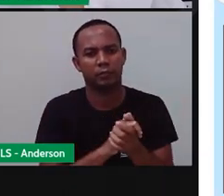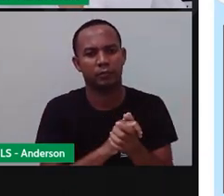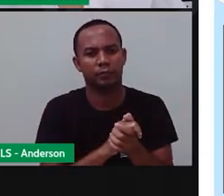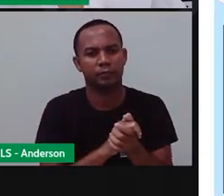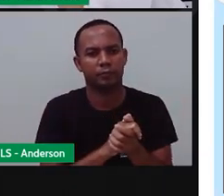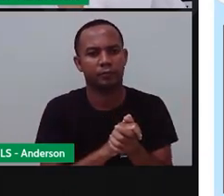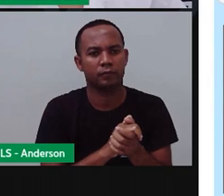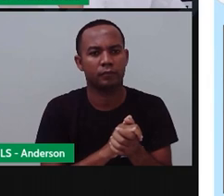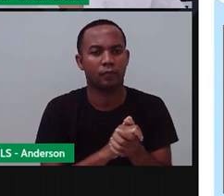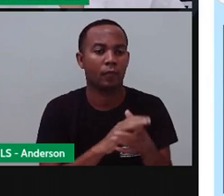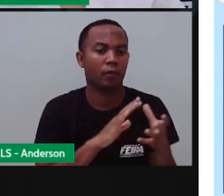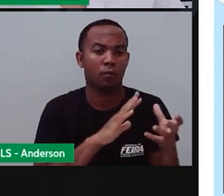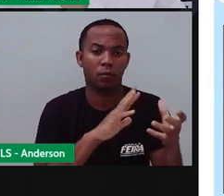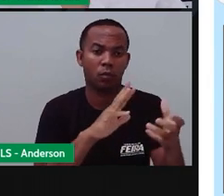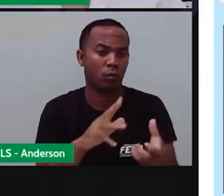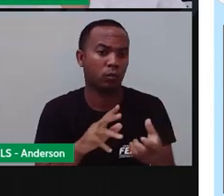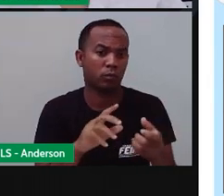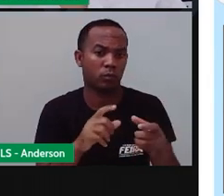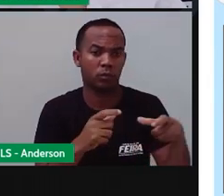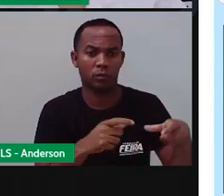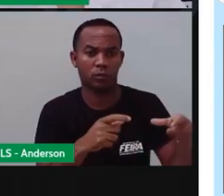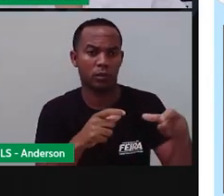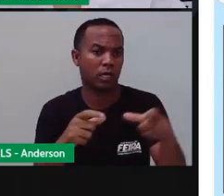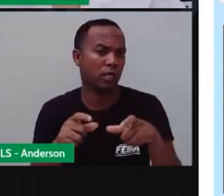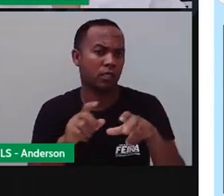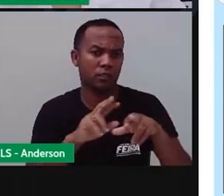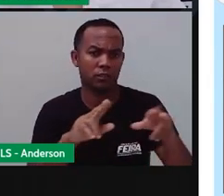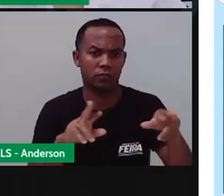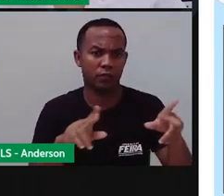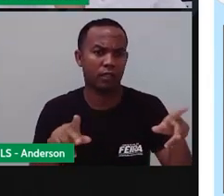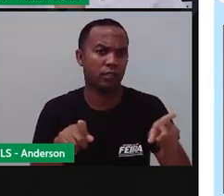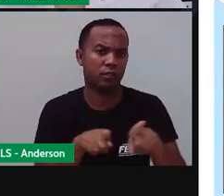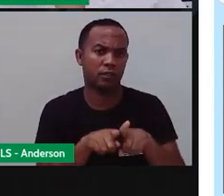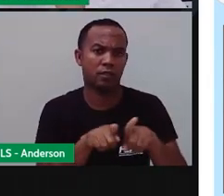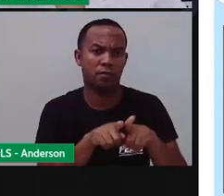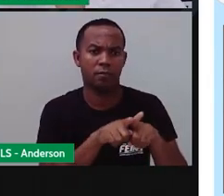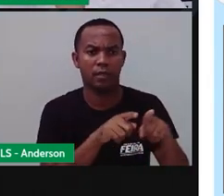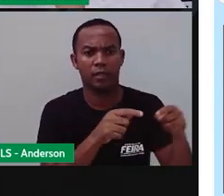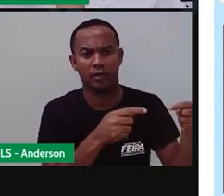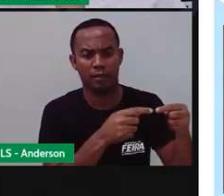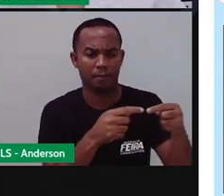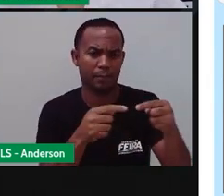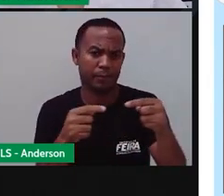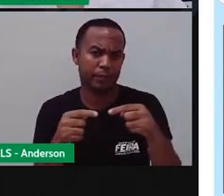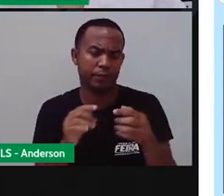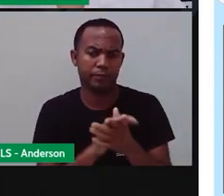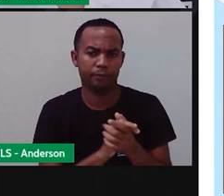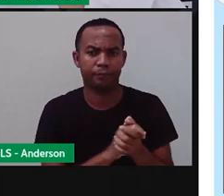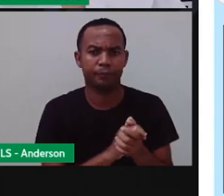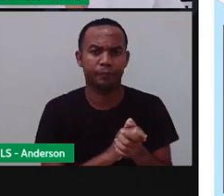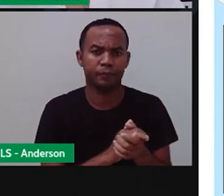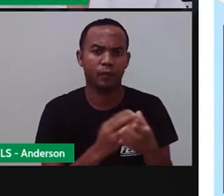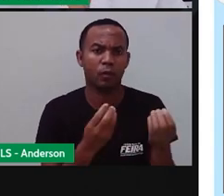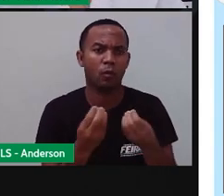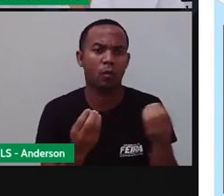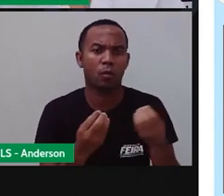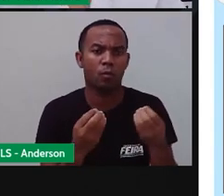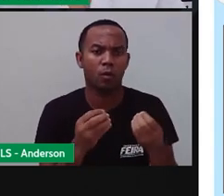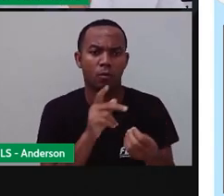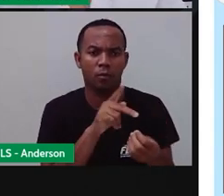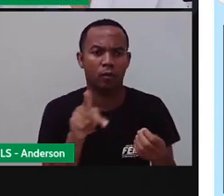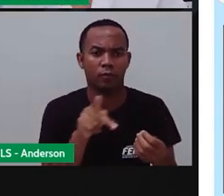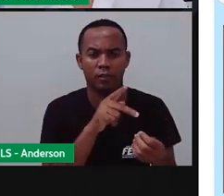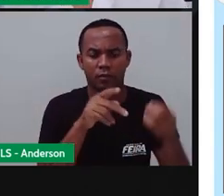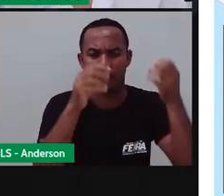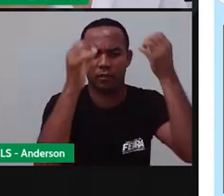Como as vegetações do mundo, os índices de urbanização, entre outros, incontáveis fenômenos terrestres. Então, o que foi que a Pró fez? Falou pra